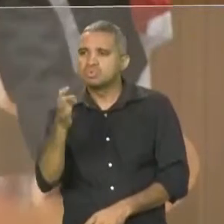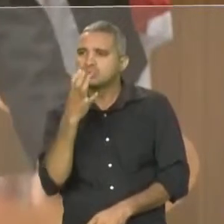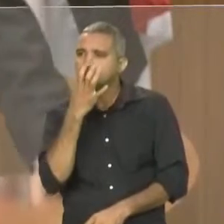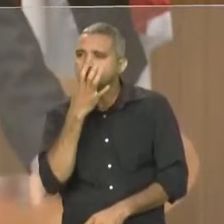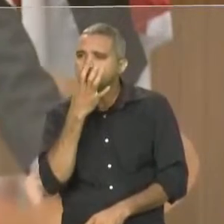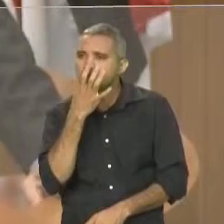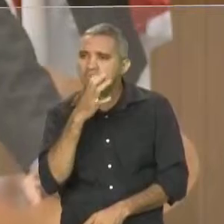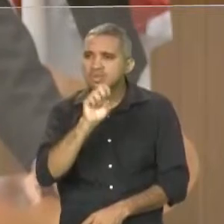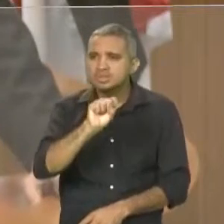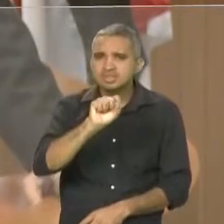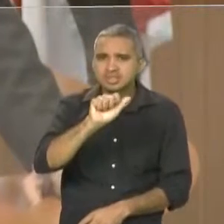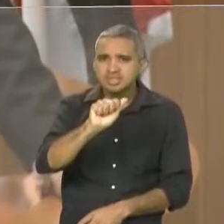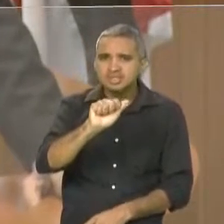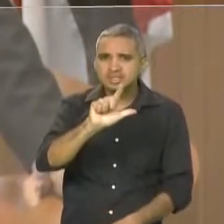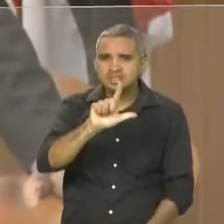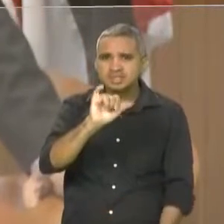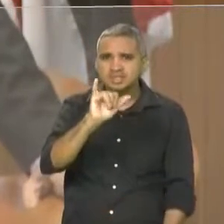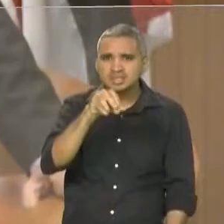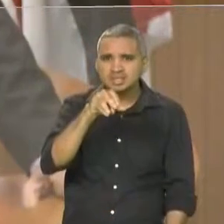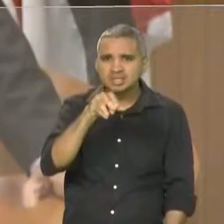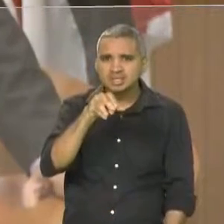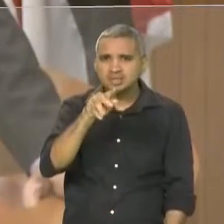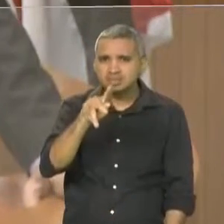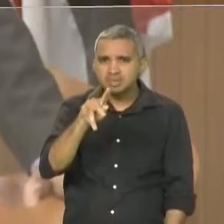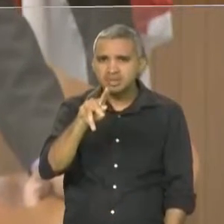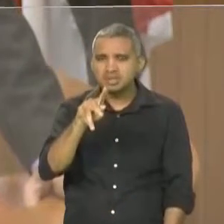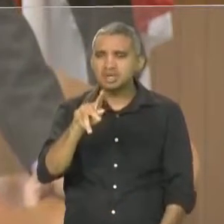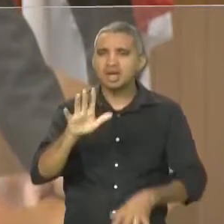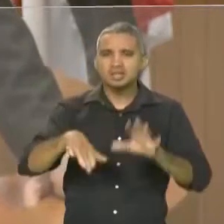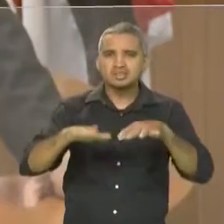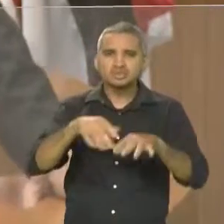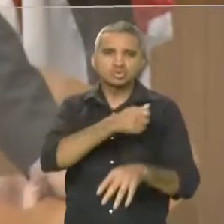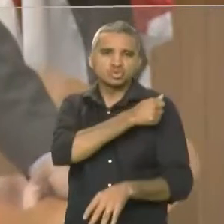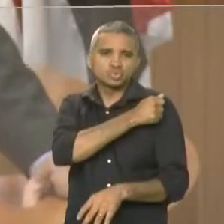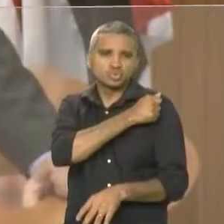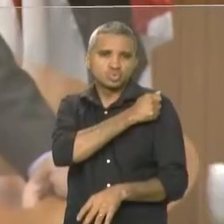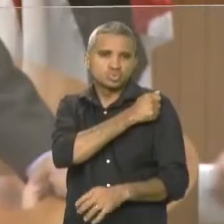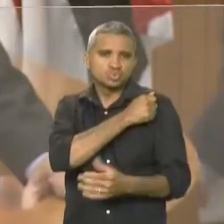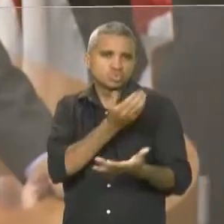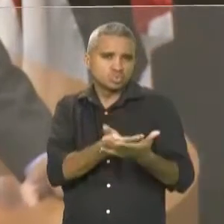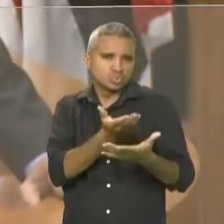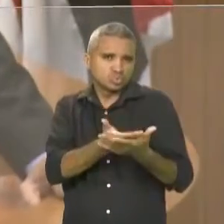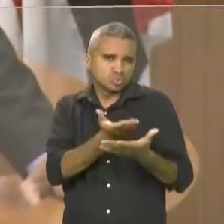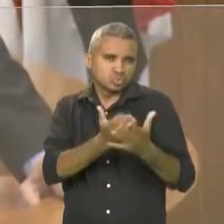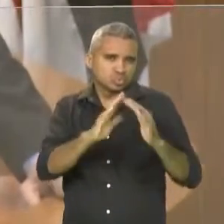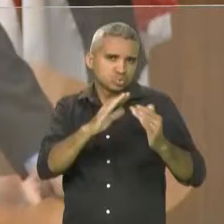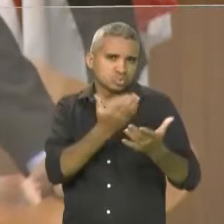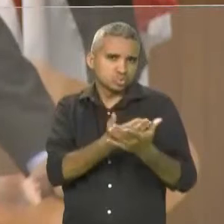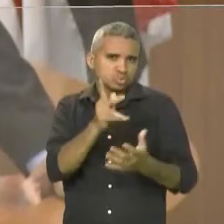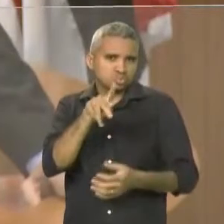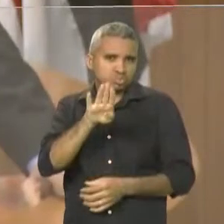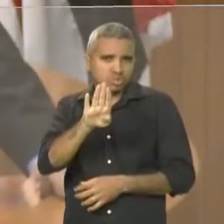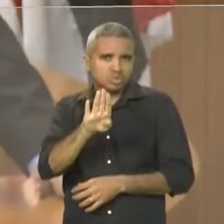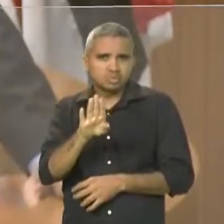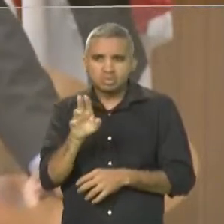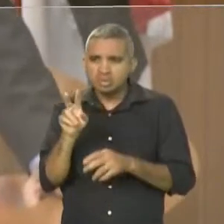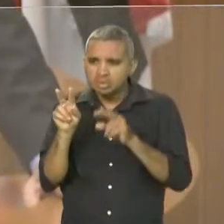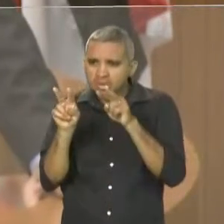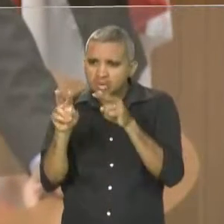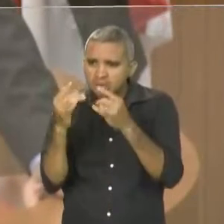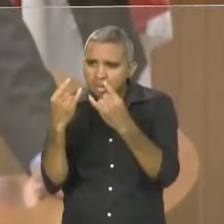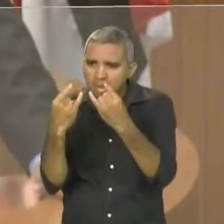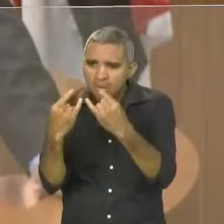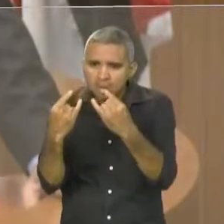muitas vezes um estudante de uma escola pública que ia ao Salimpe e enchia os olhos de vontade de adquirir uma